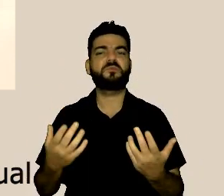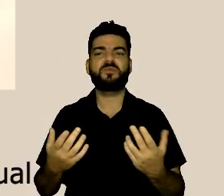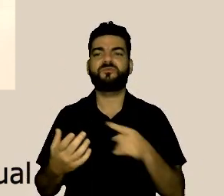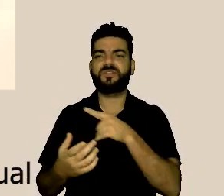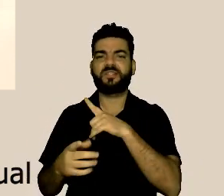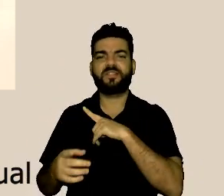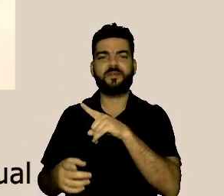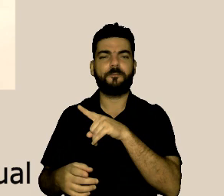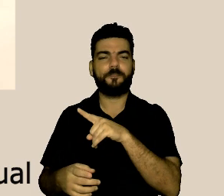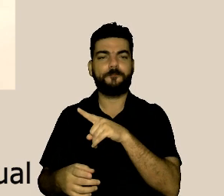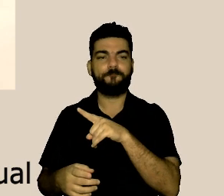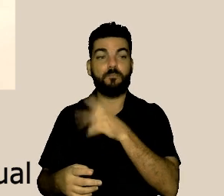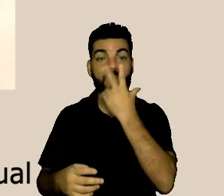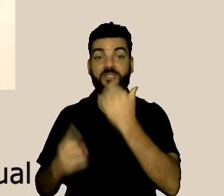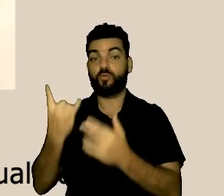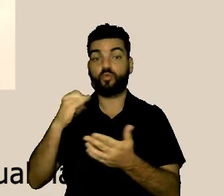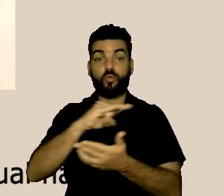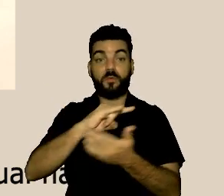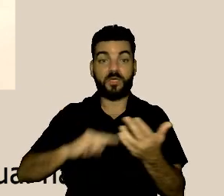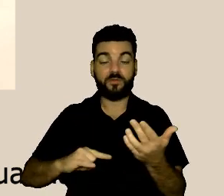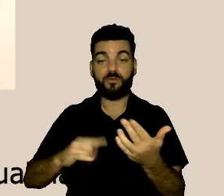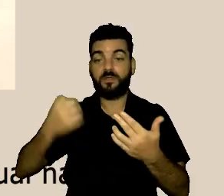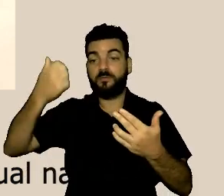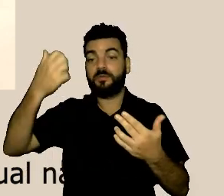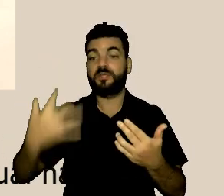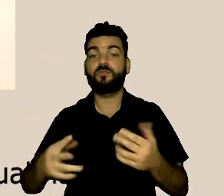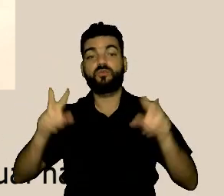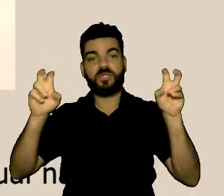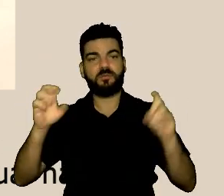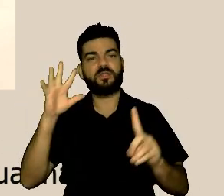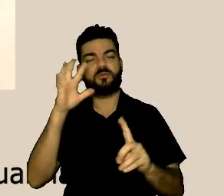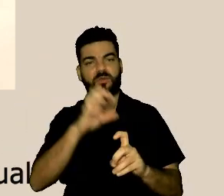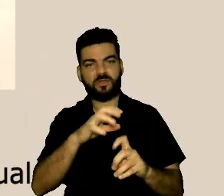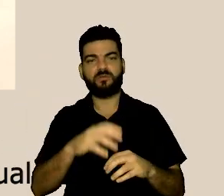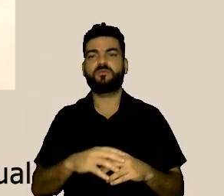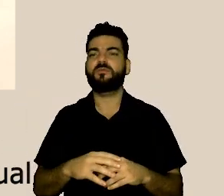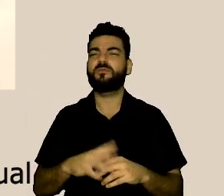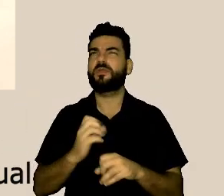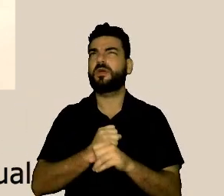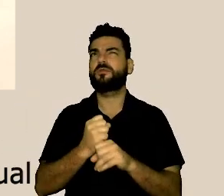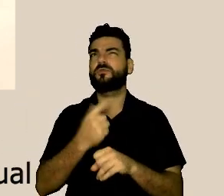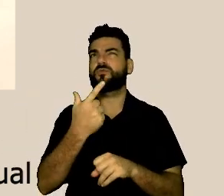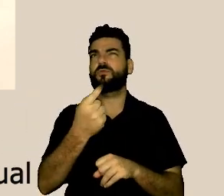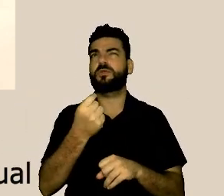documento que trata do assédio desde 2002,